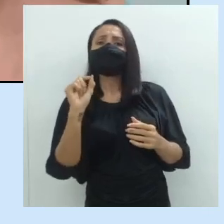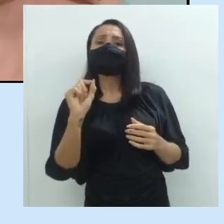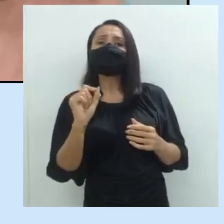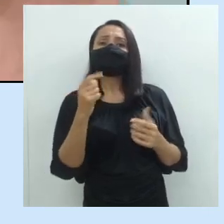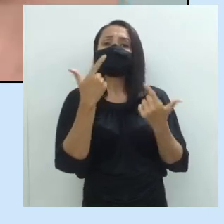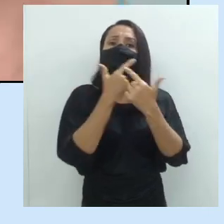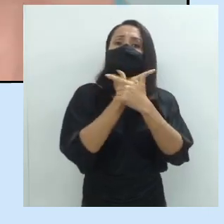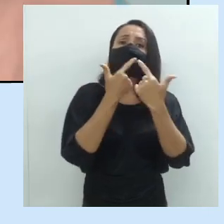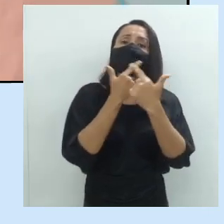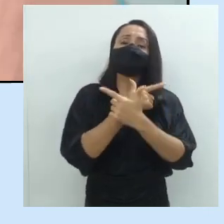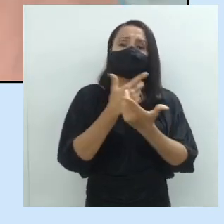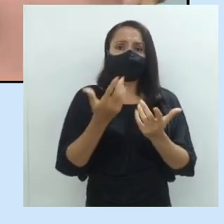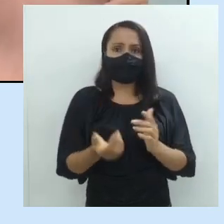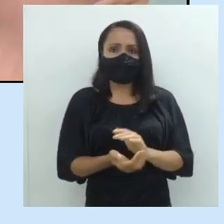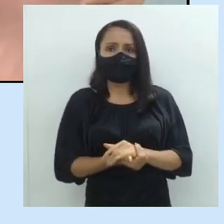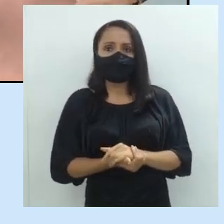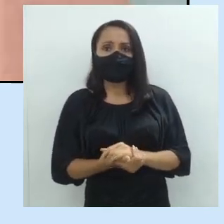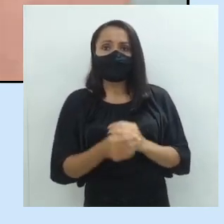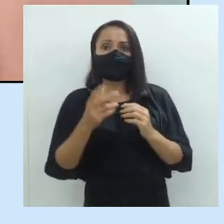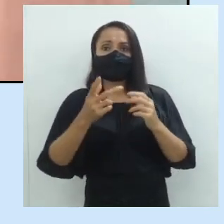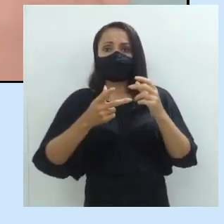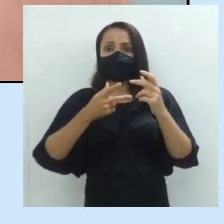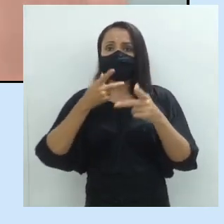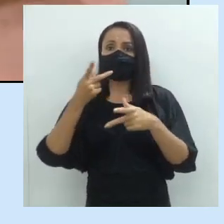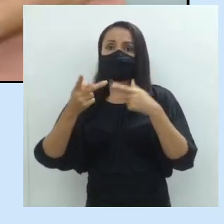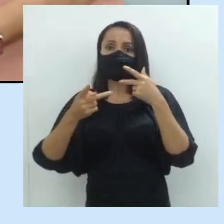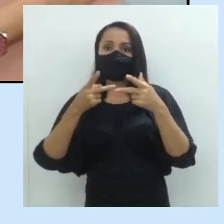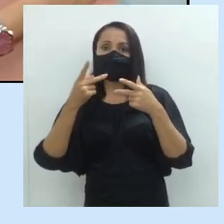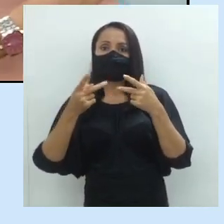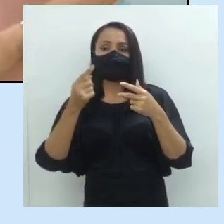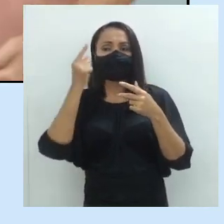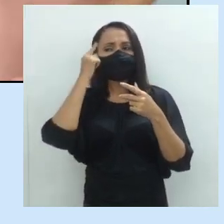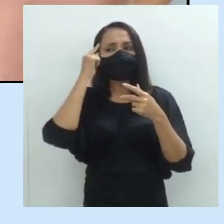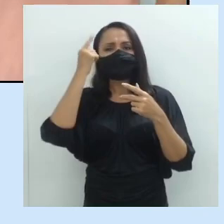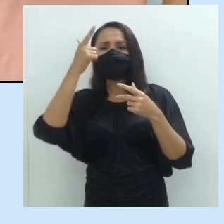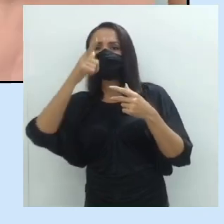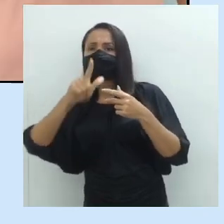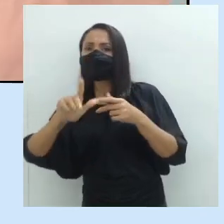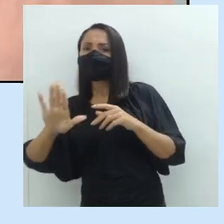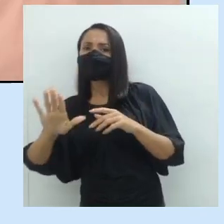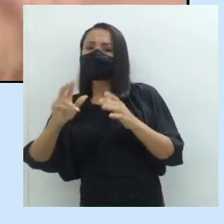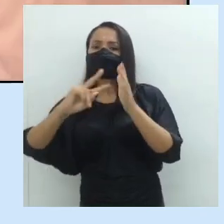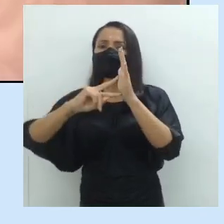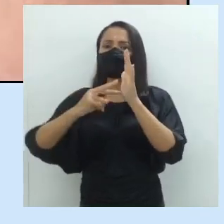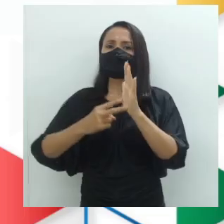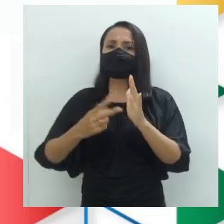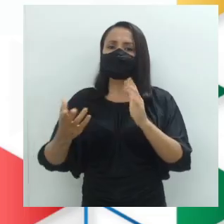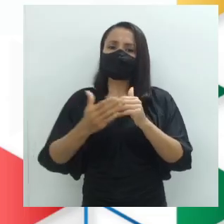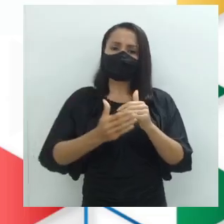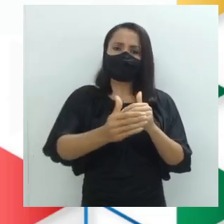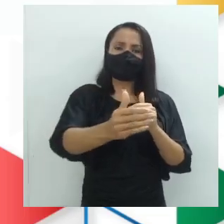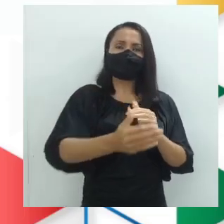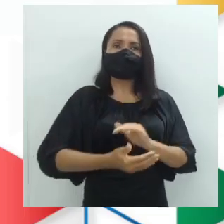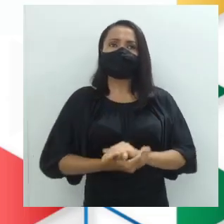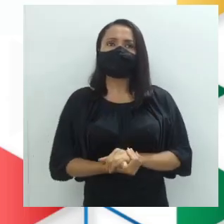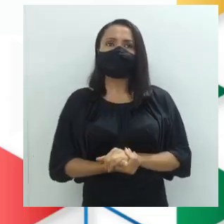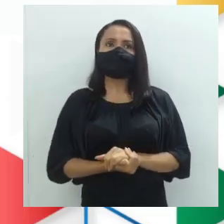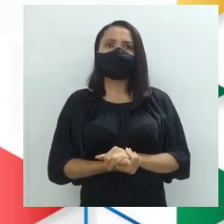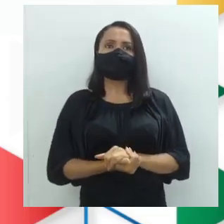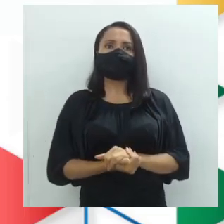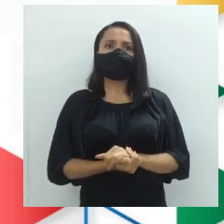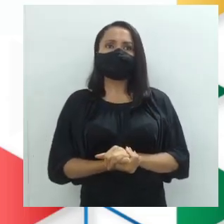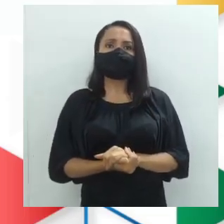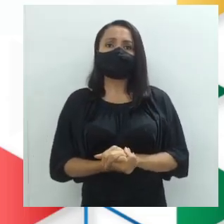ironizar? É você dizer algo com o sentido de outro. Grave bem. E vamos adiante. Olhem só na tela.